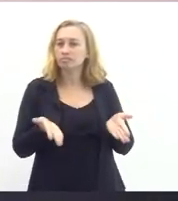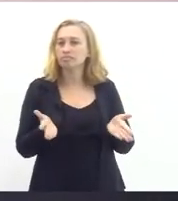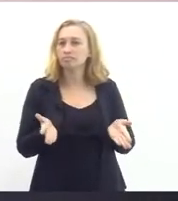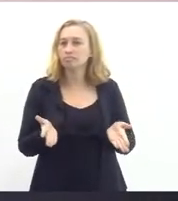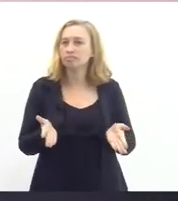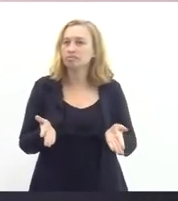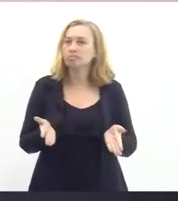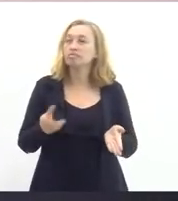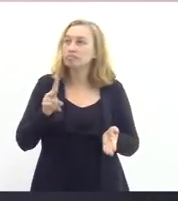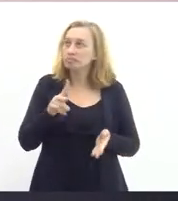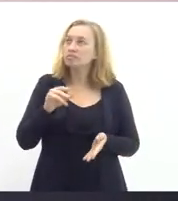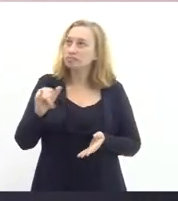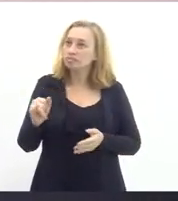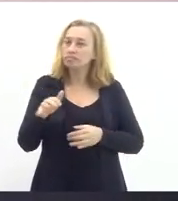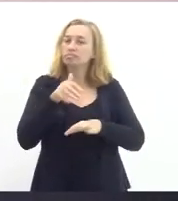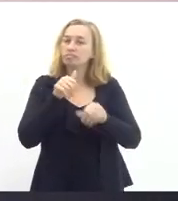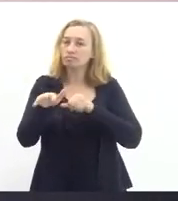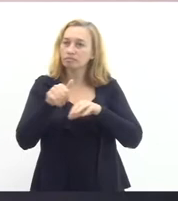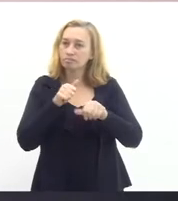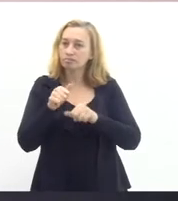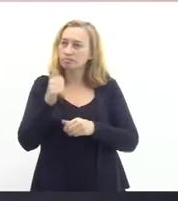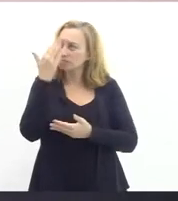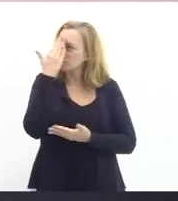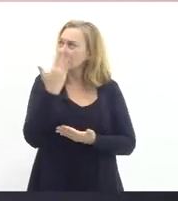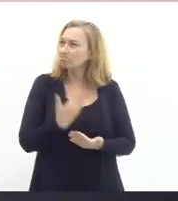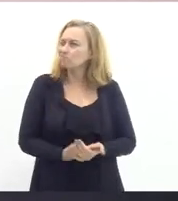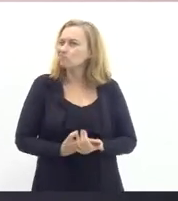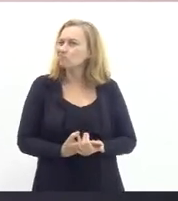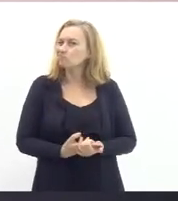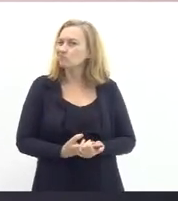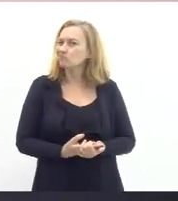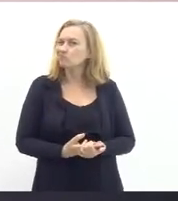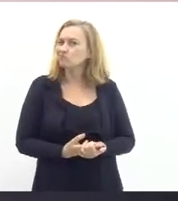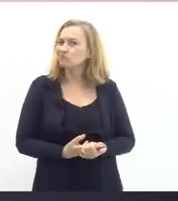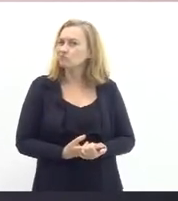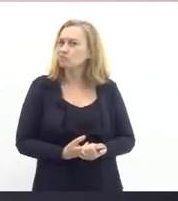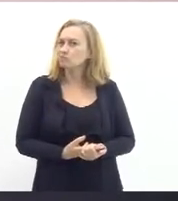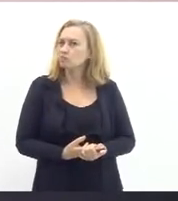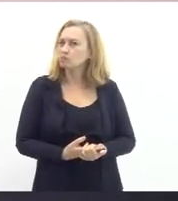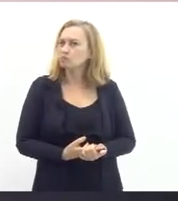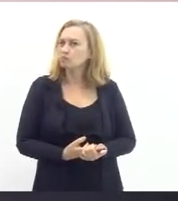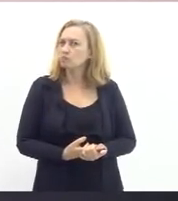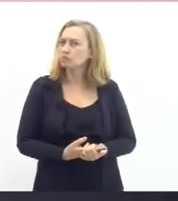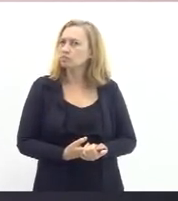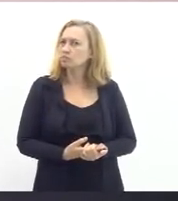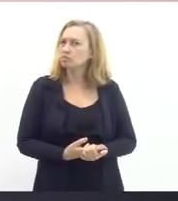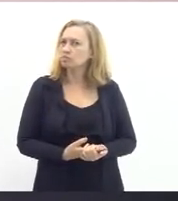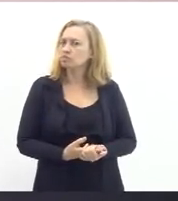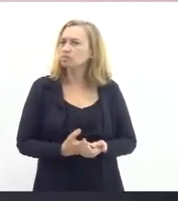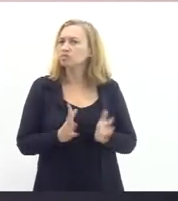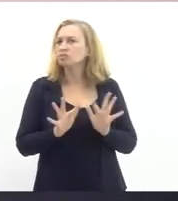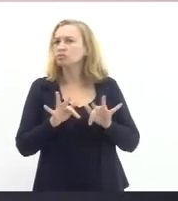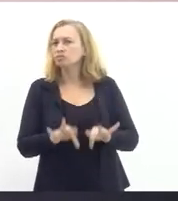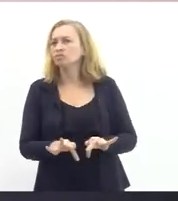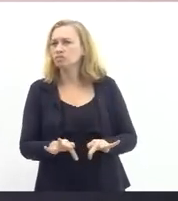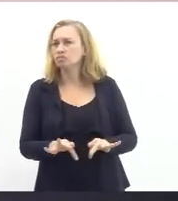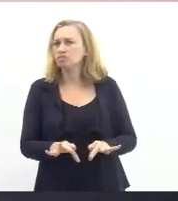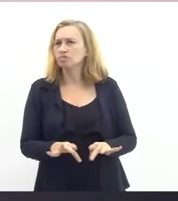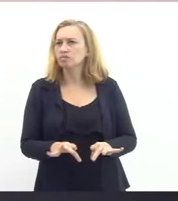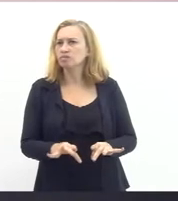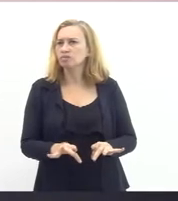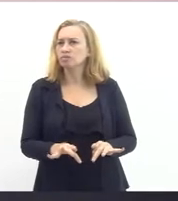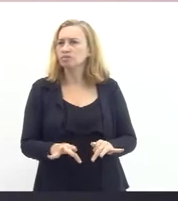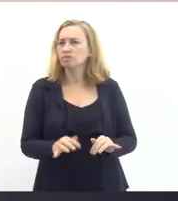convocar a gente vai convocar acredito que já já ainda nesse final de primeiro semestre